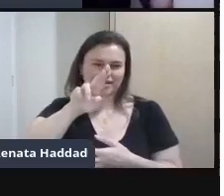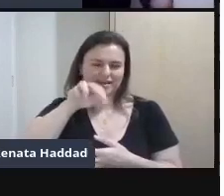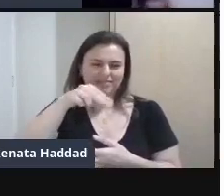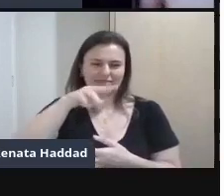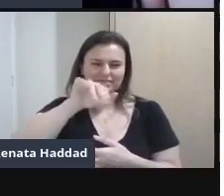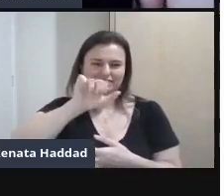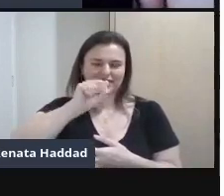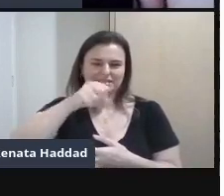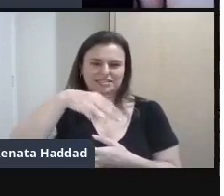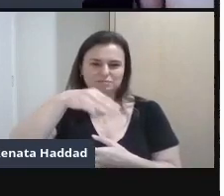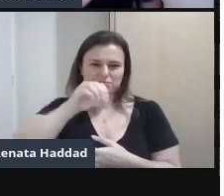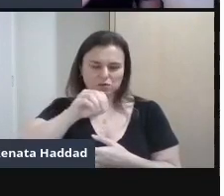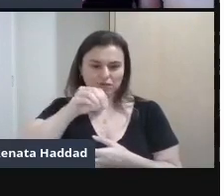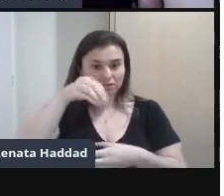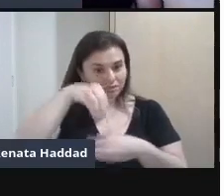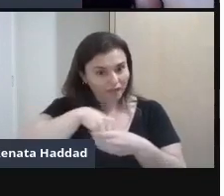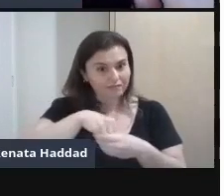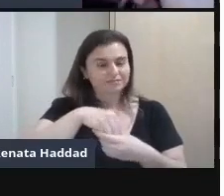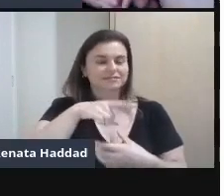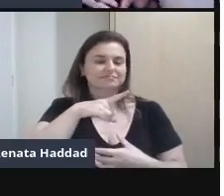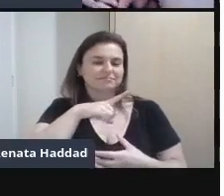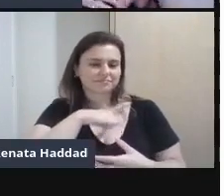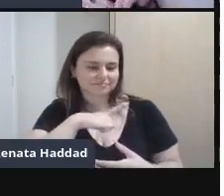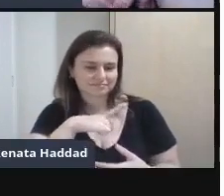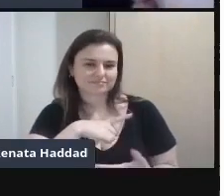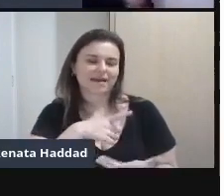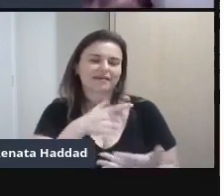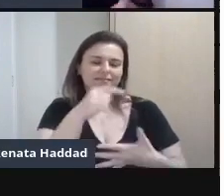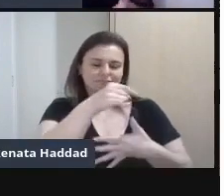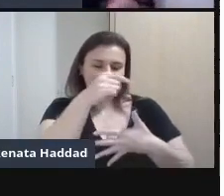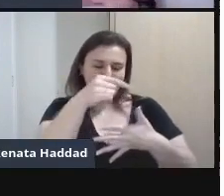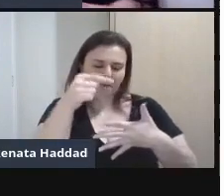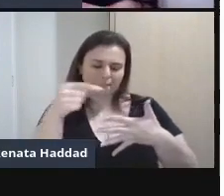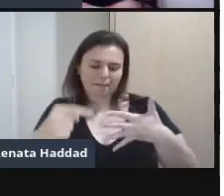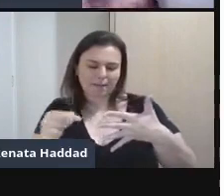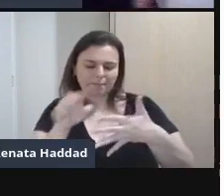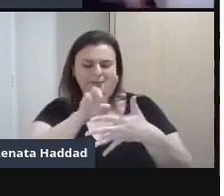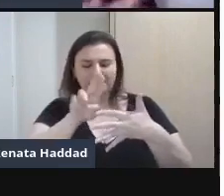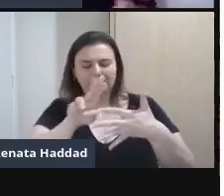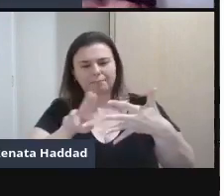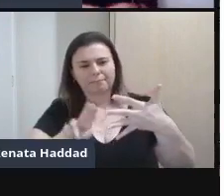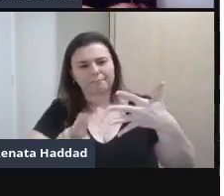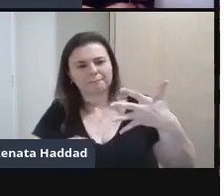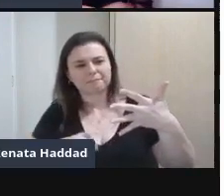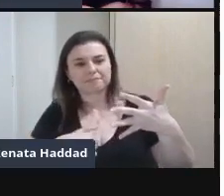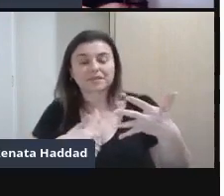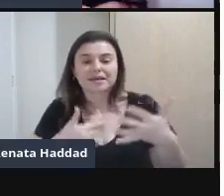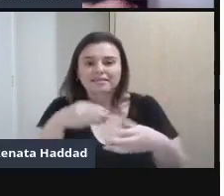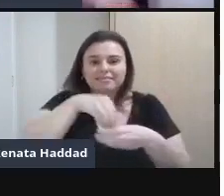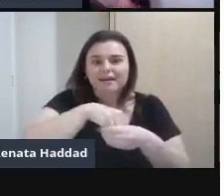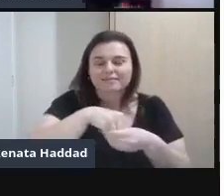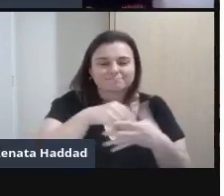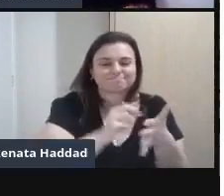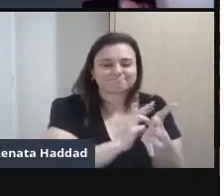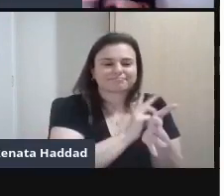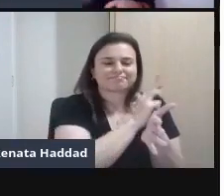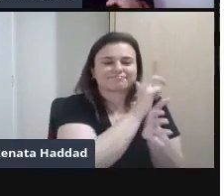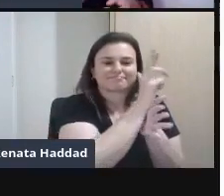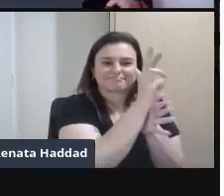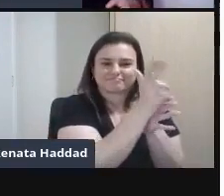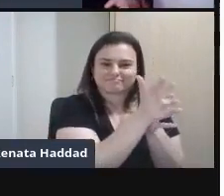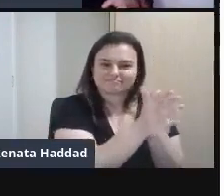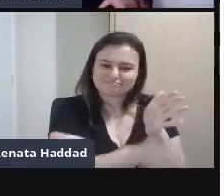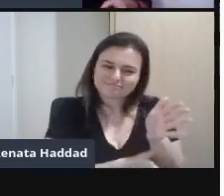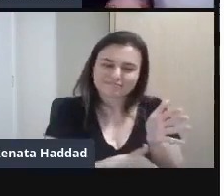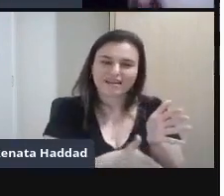modernismo A gente tem Impressionismo Expressionismo Dadaísmo Surrealismo Concretismo